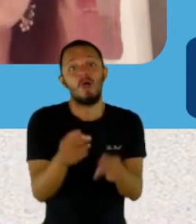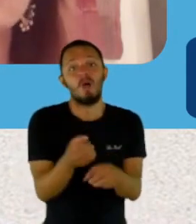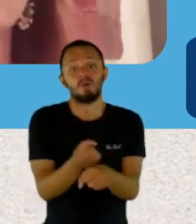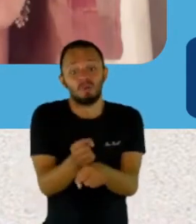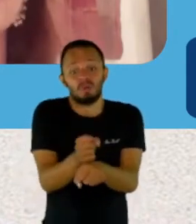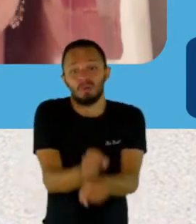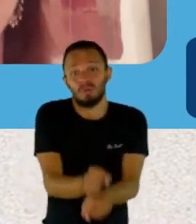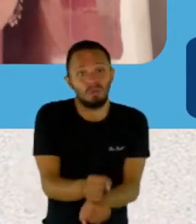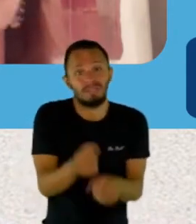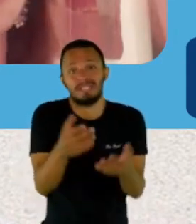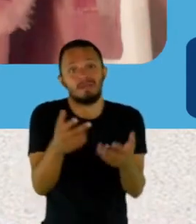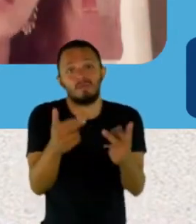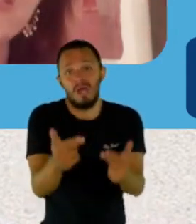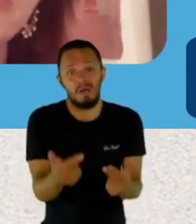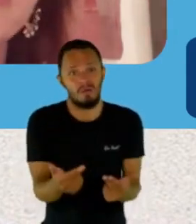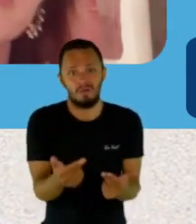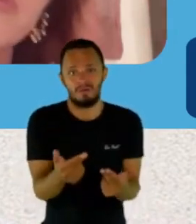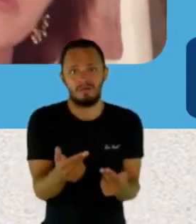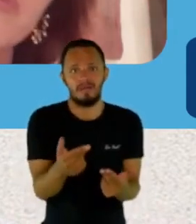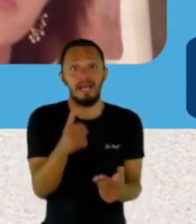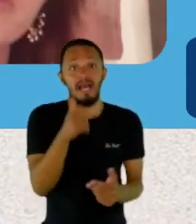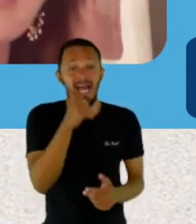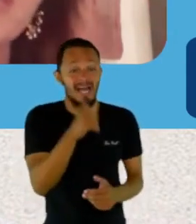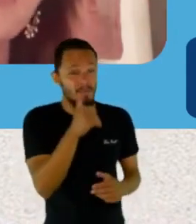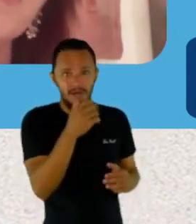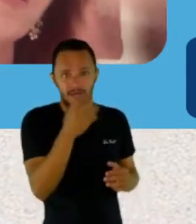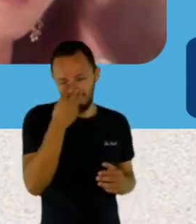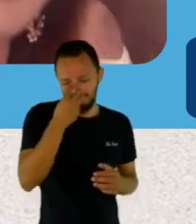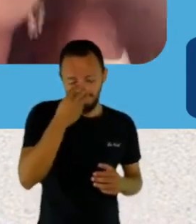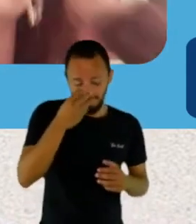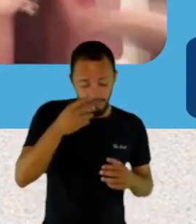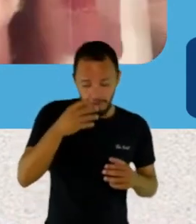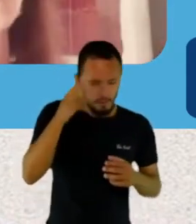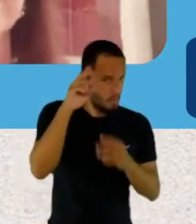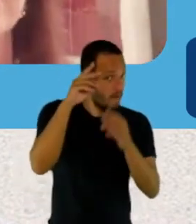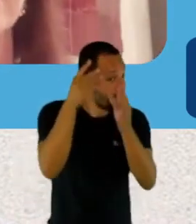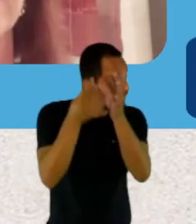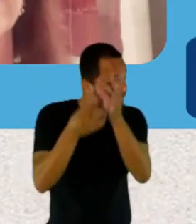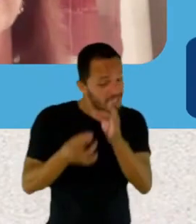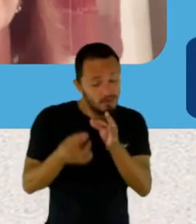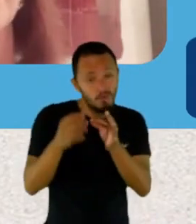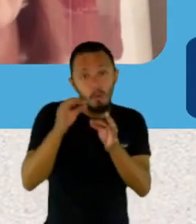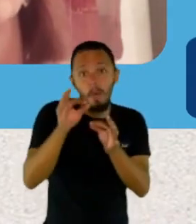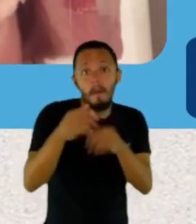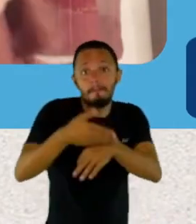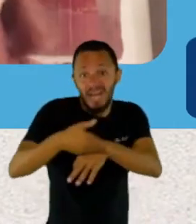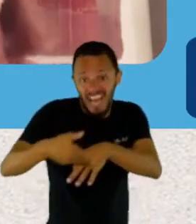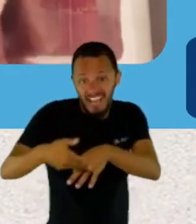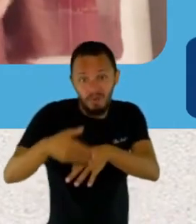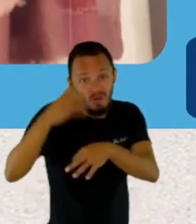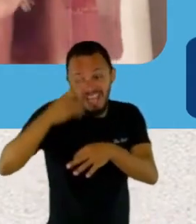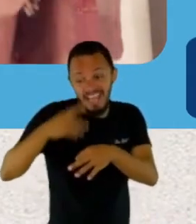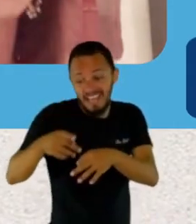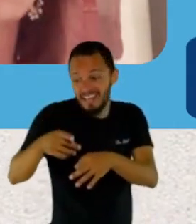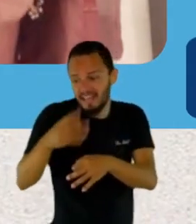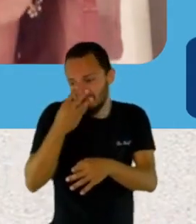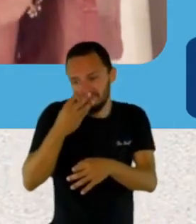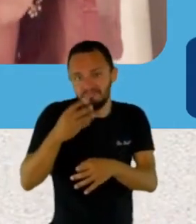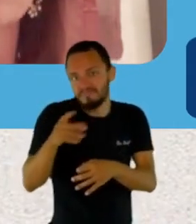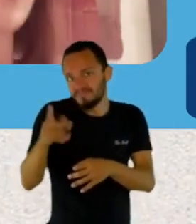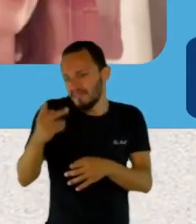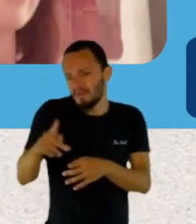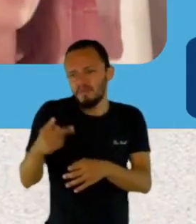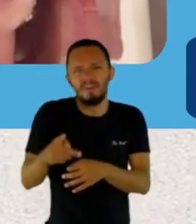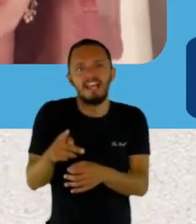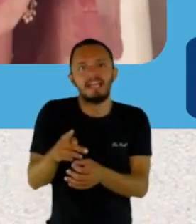A mulher, quando ela está desleixada, vamos supor, ela deixa um fio de cabelo branco e ela está desleixada, né? Ela engordou é porque ela não